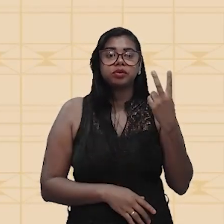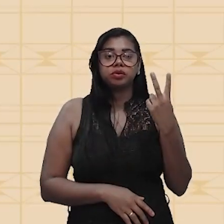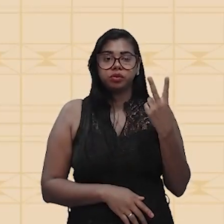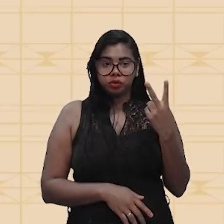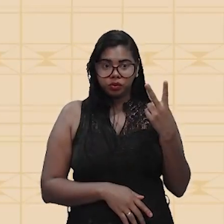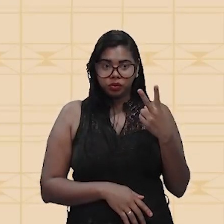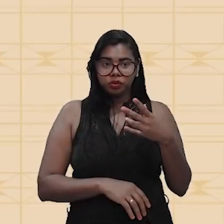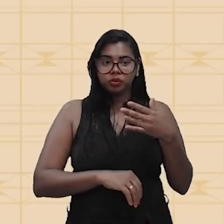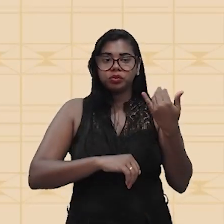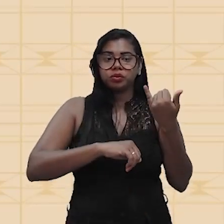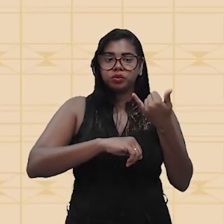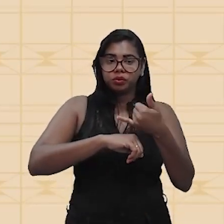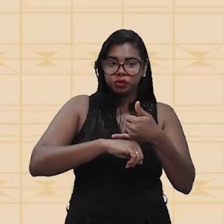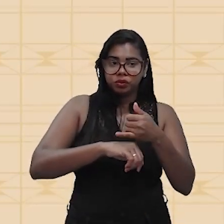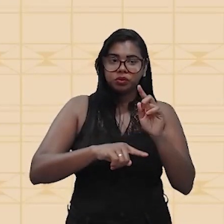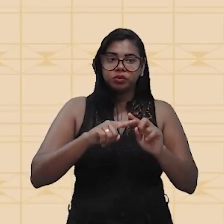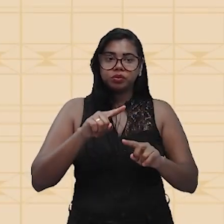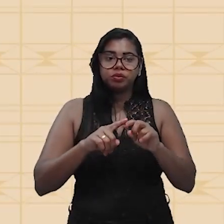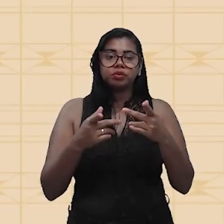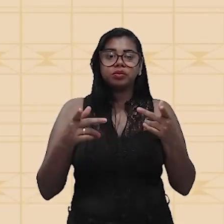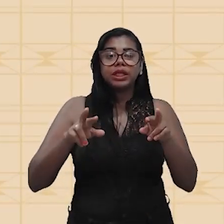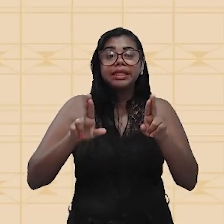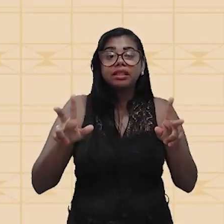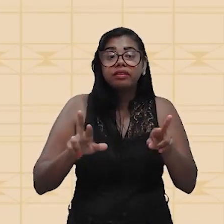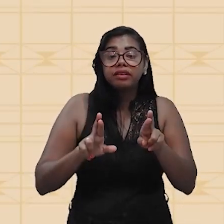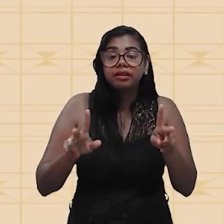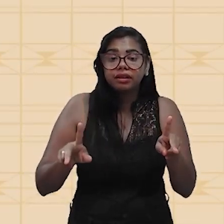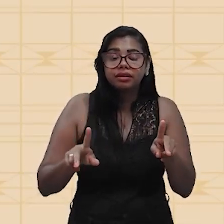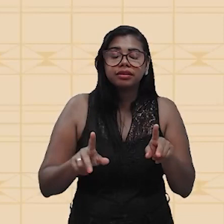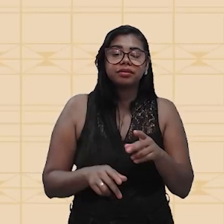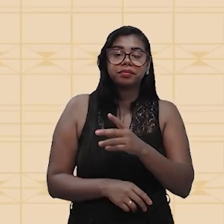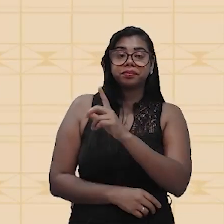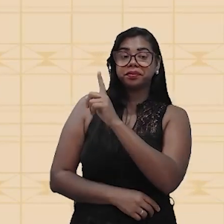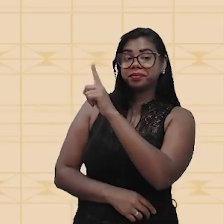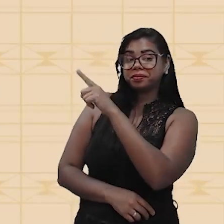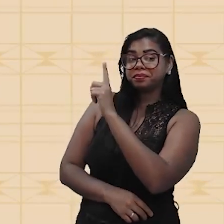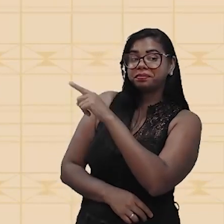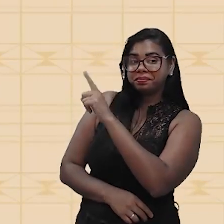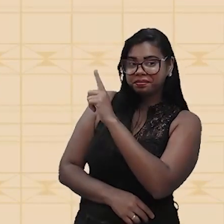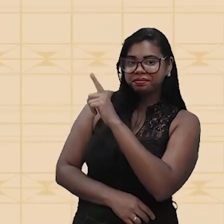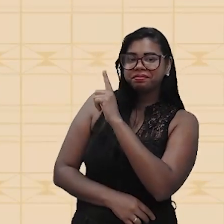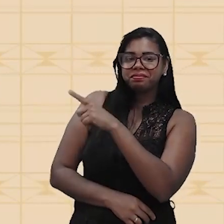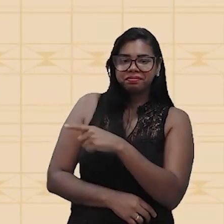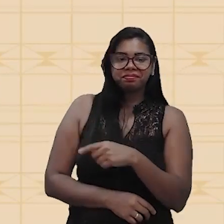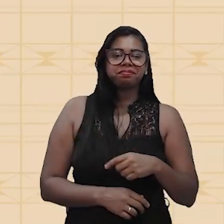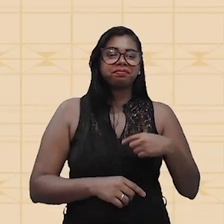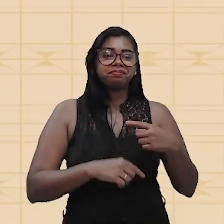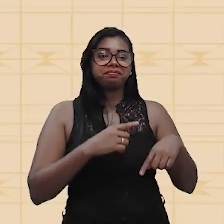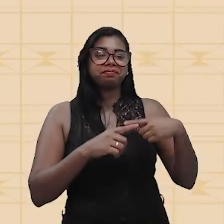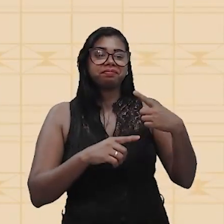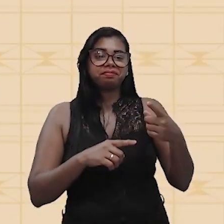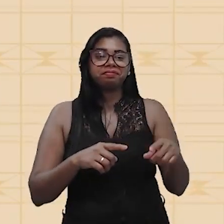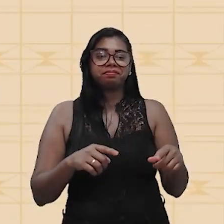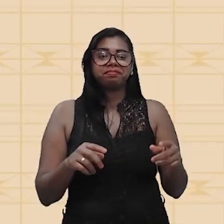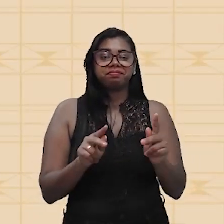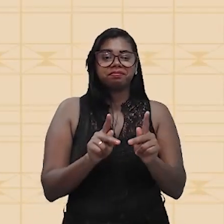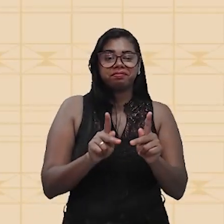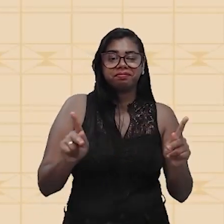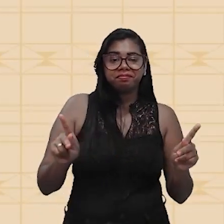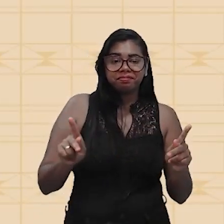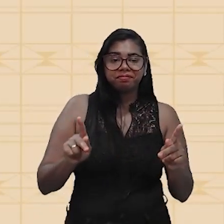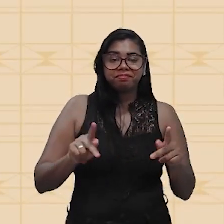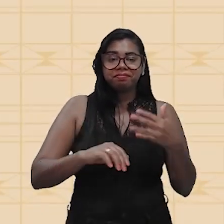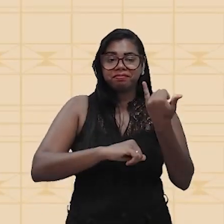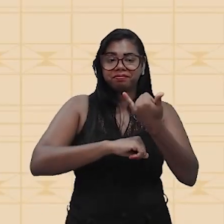de materiais diferentes. Então, no momento que você gera essas placas com materiais diferentes,